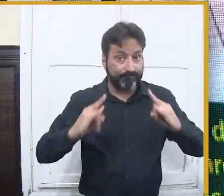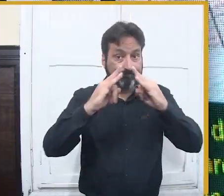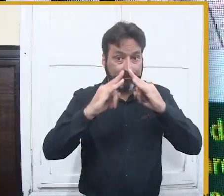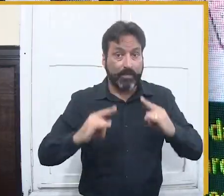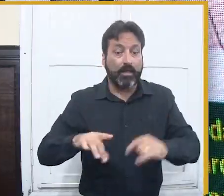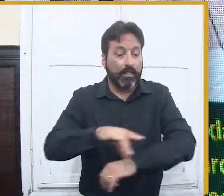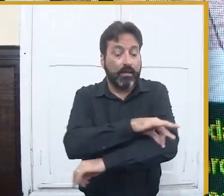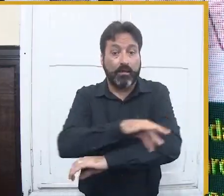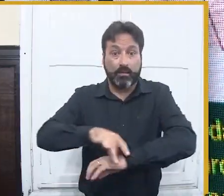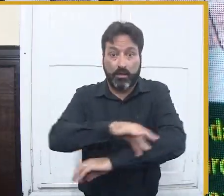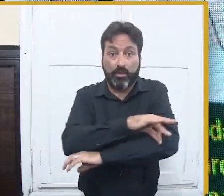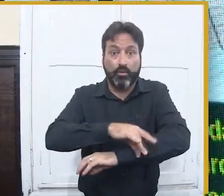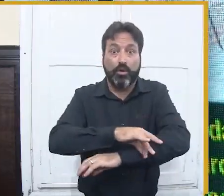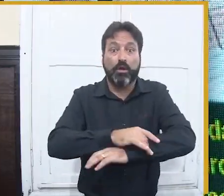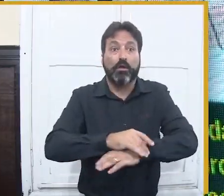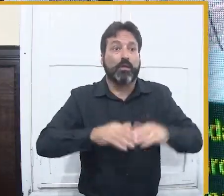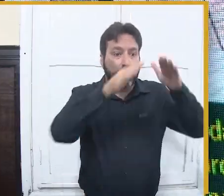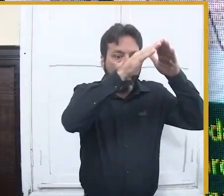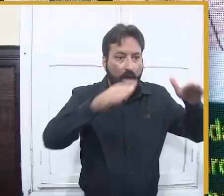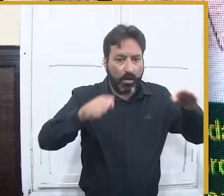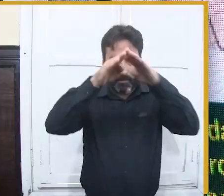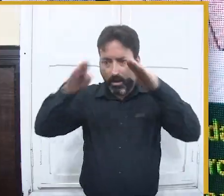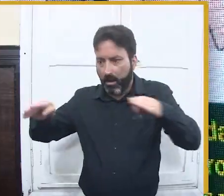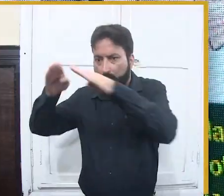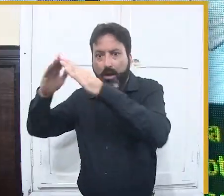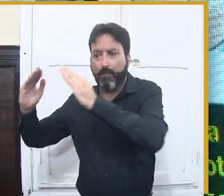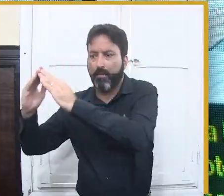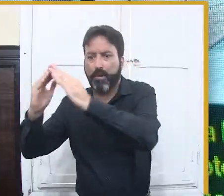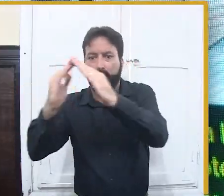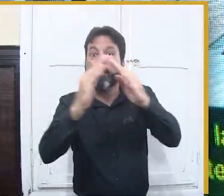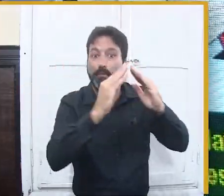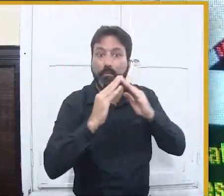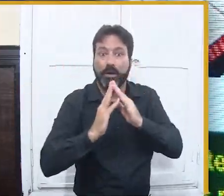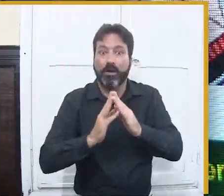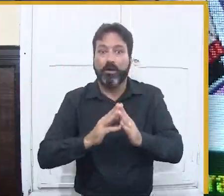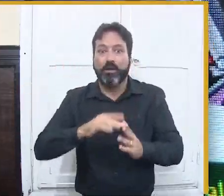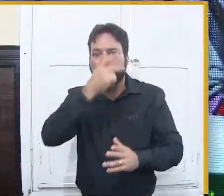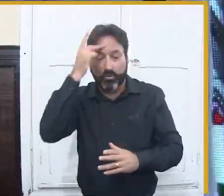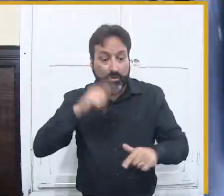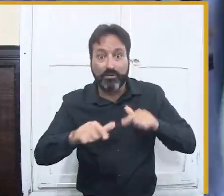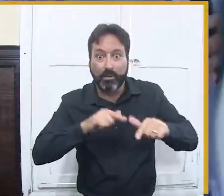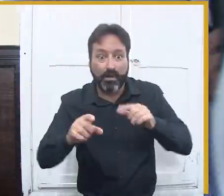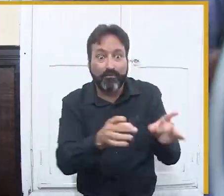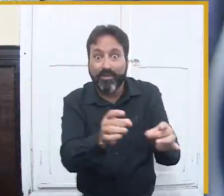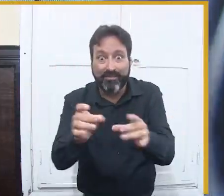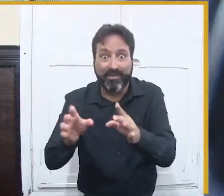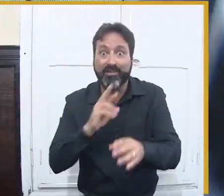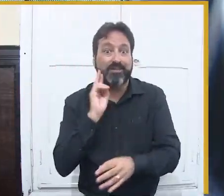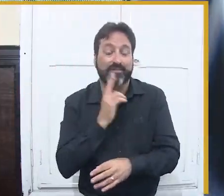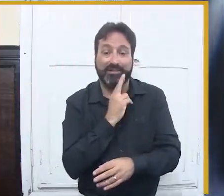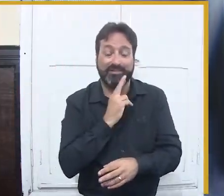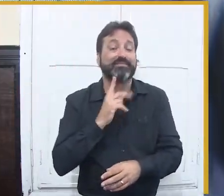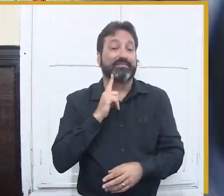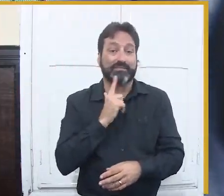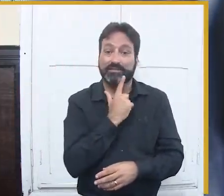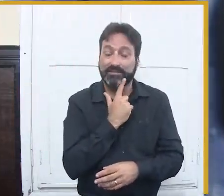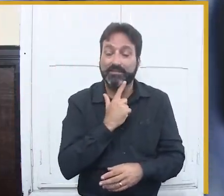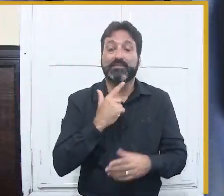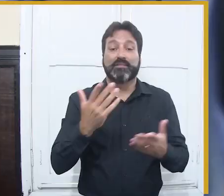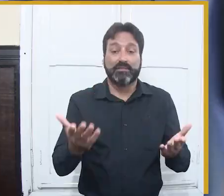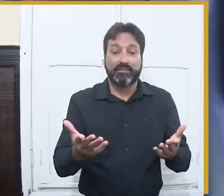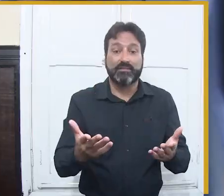participar do evento. Então, essa é uma das inovações. Nós temos também aqui a formação do próprio